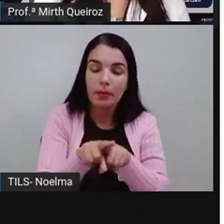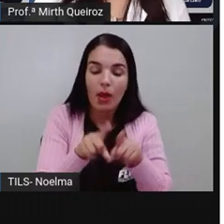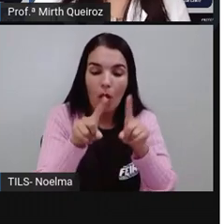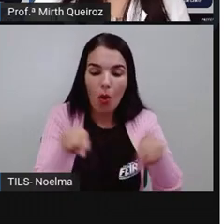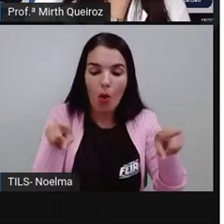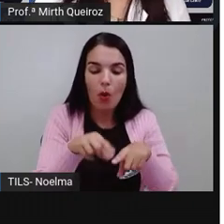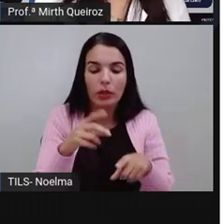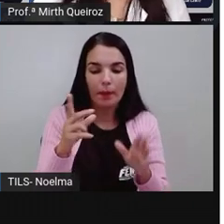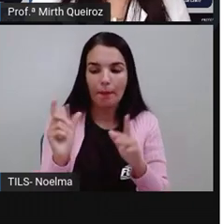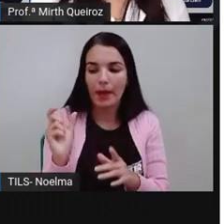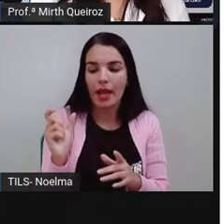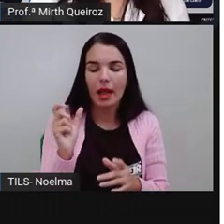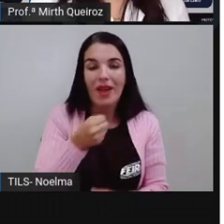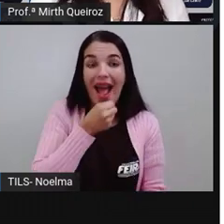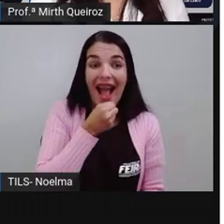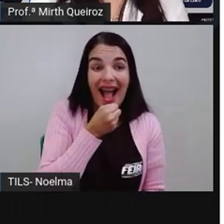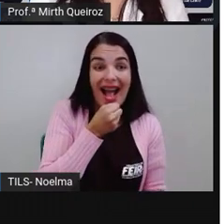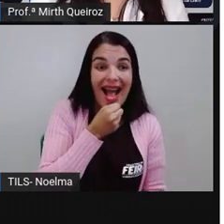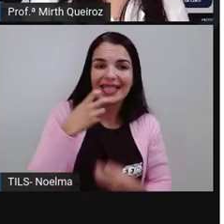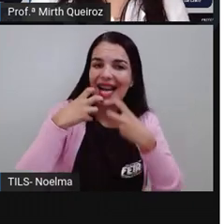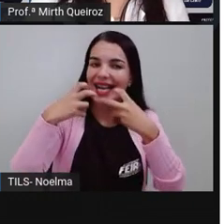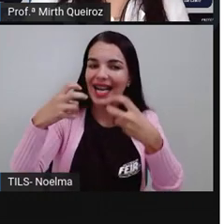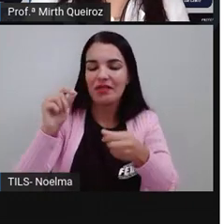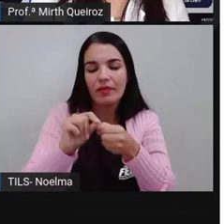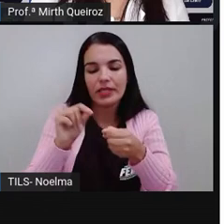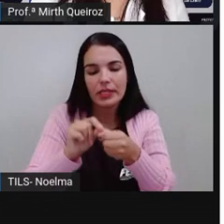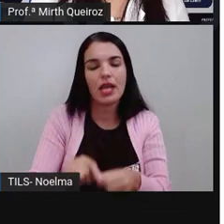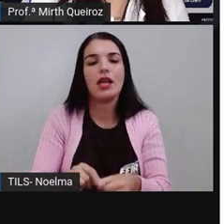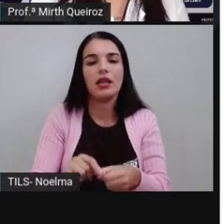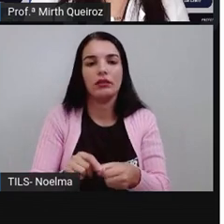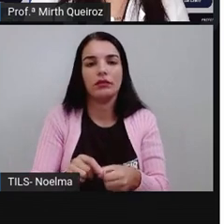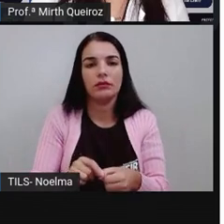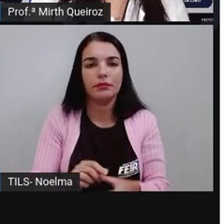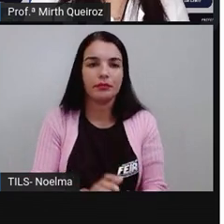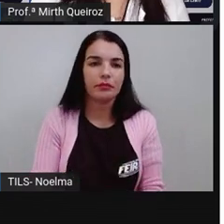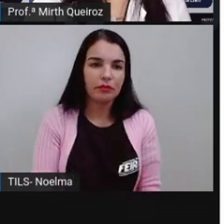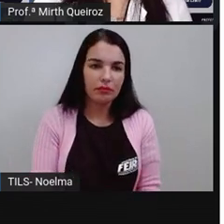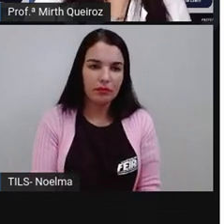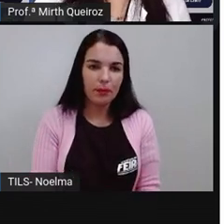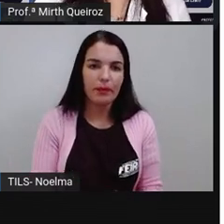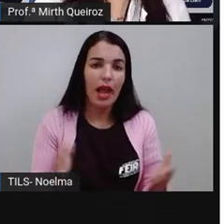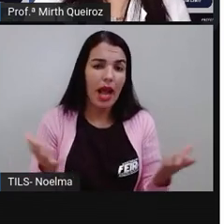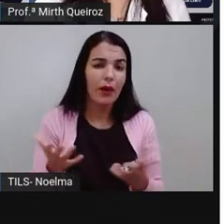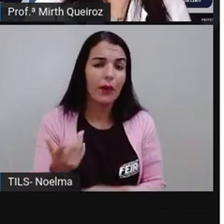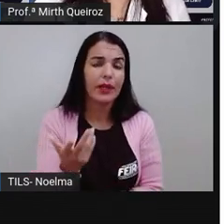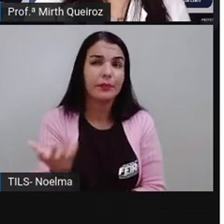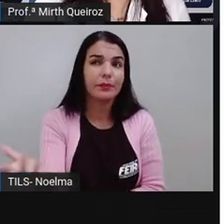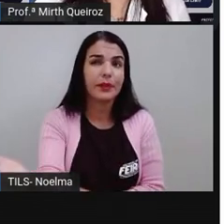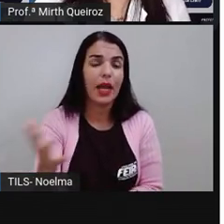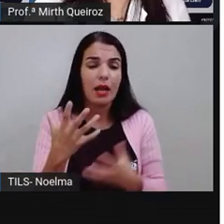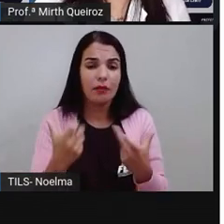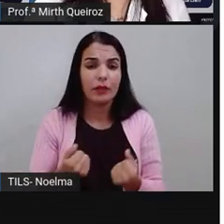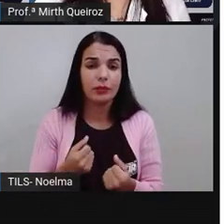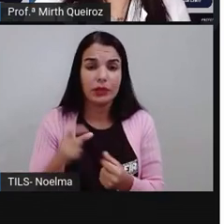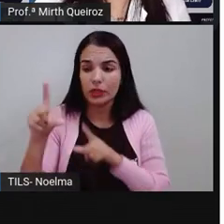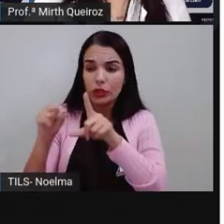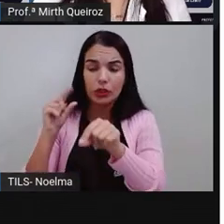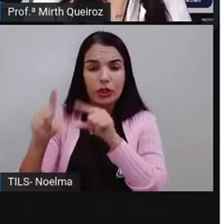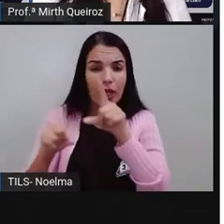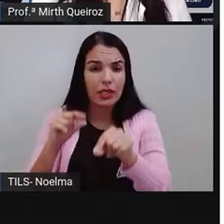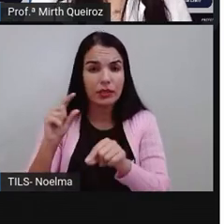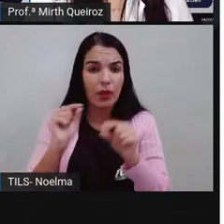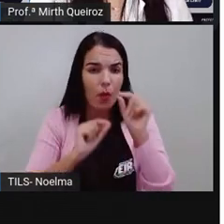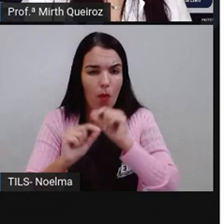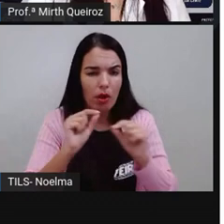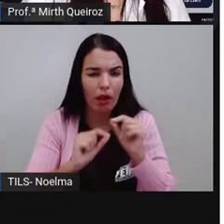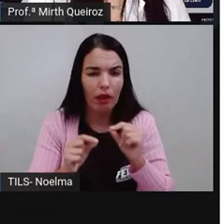já é um verbo. Que indica aí uma ação. E aí, vamos classificar essas palavras aqui. De